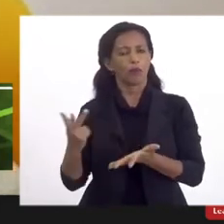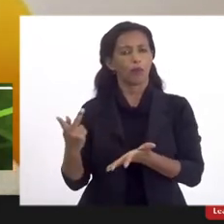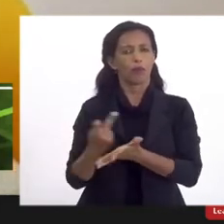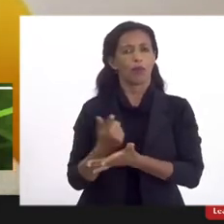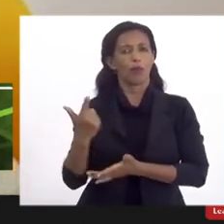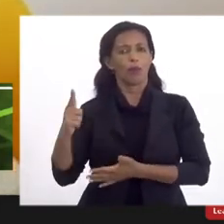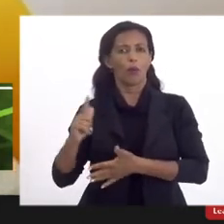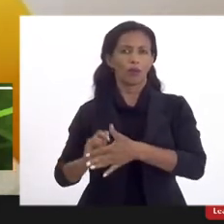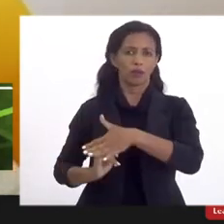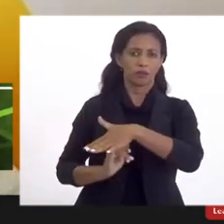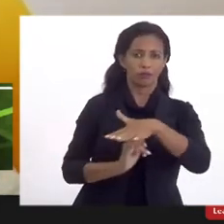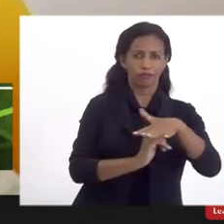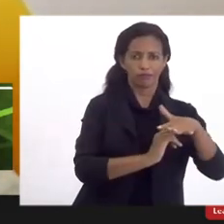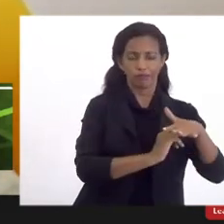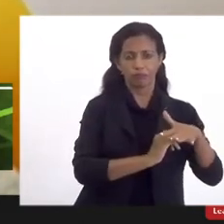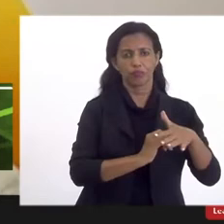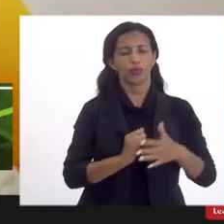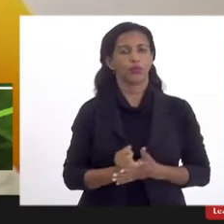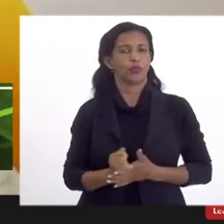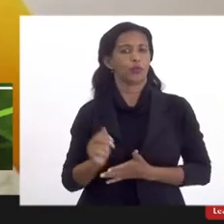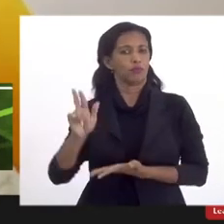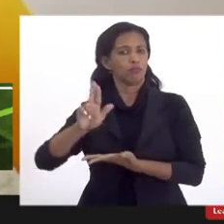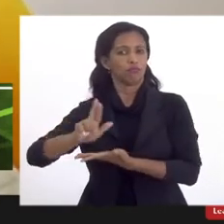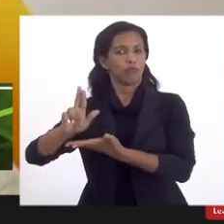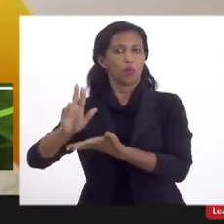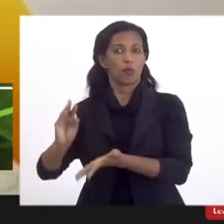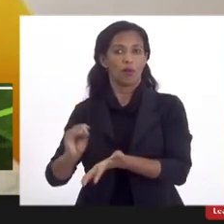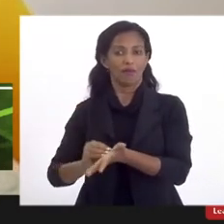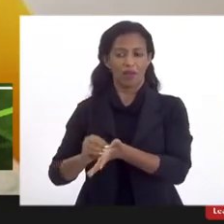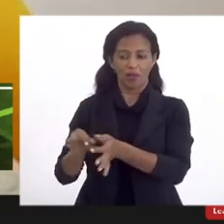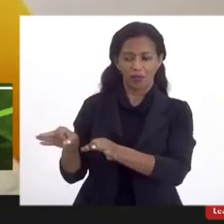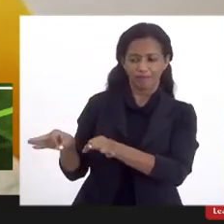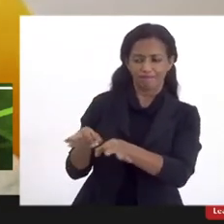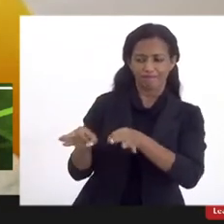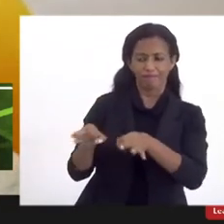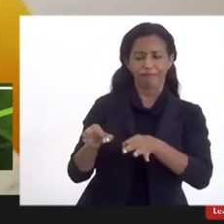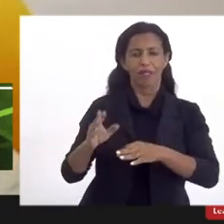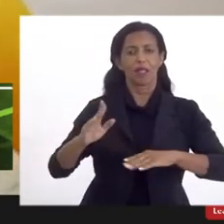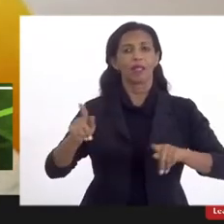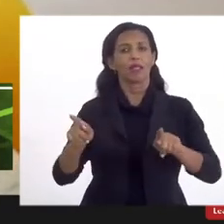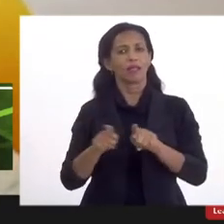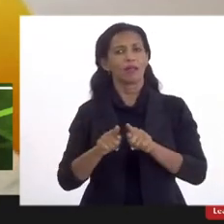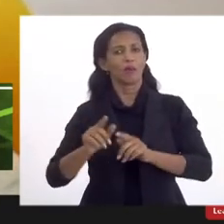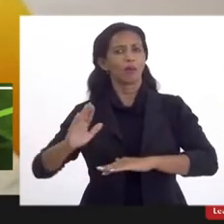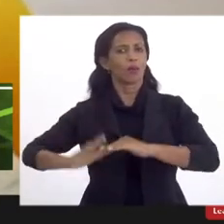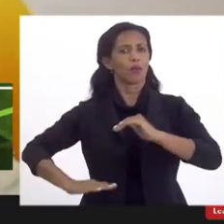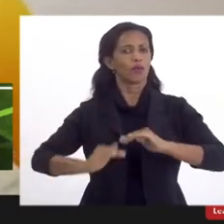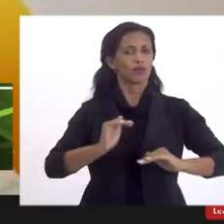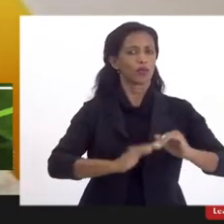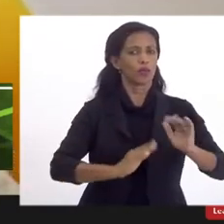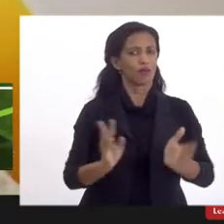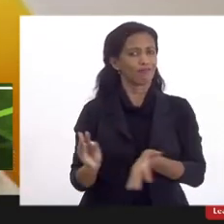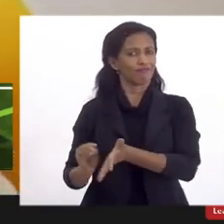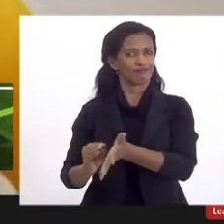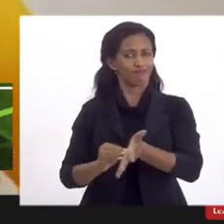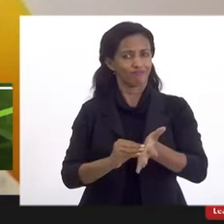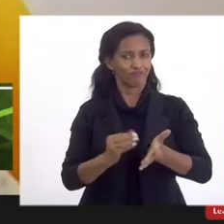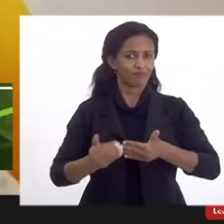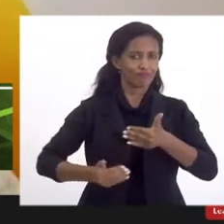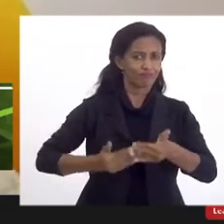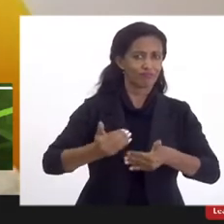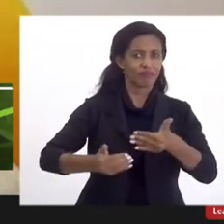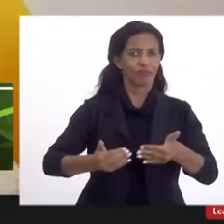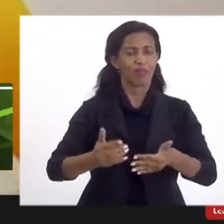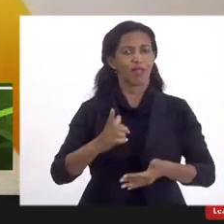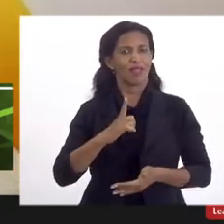instituições universitárias, como a ausência de um plano de cargos e carreiras estruturados por seus profissionais, é o que tem feito